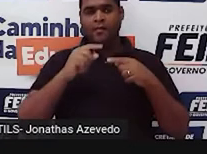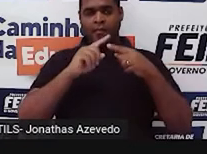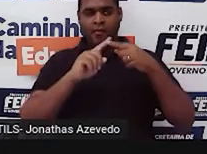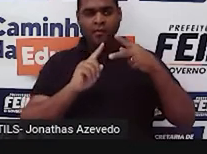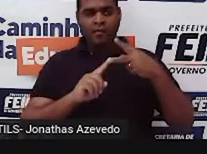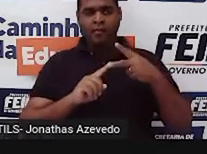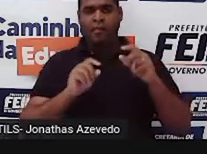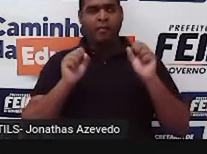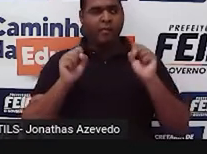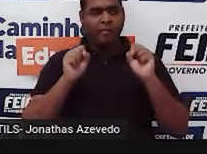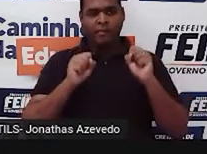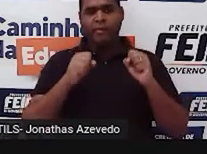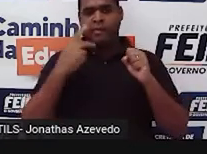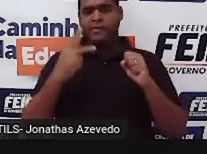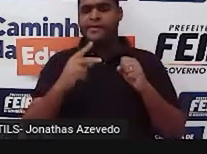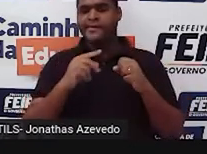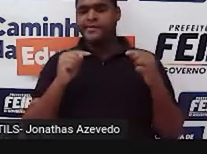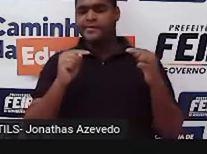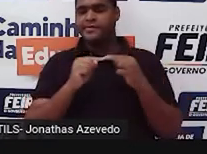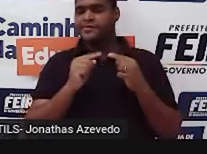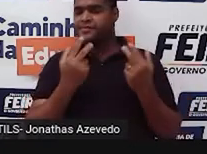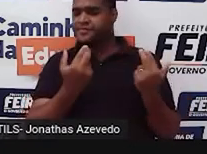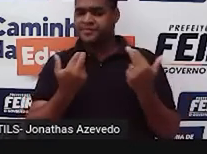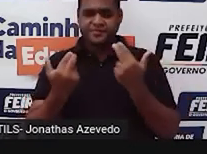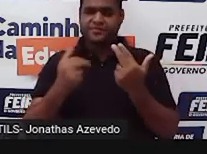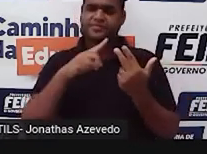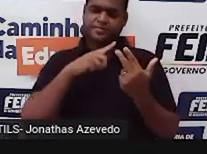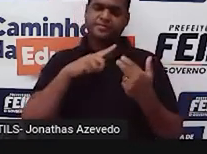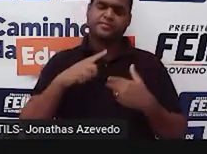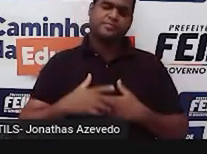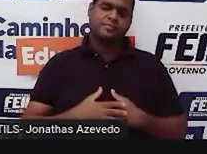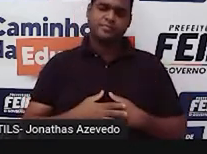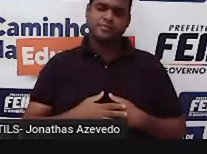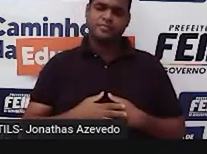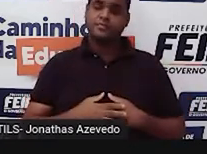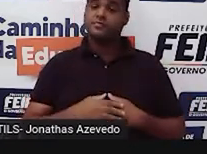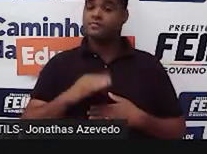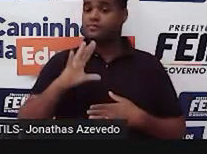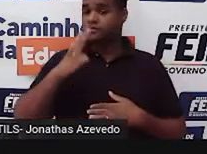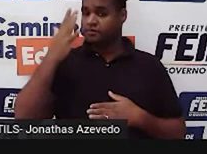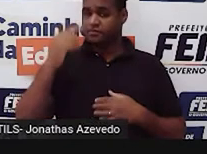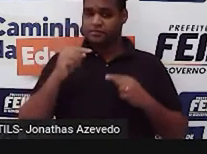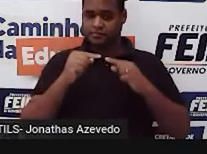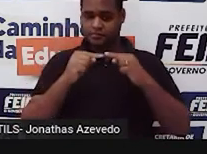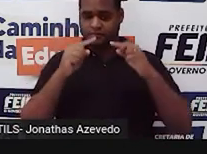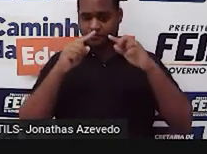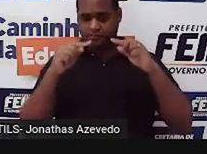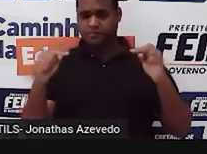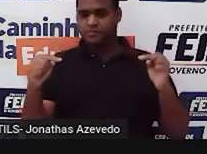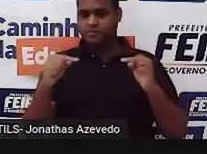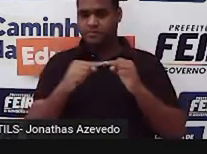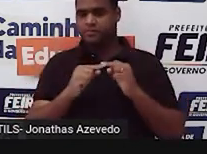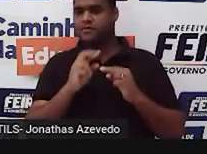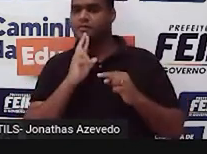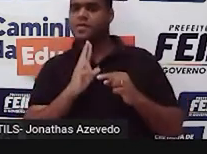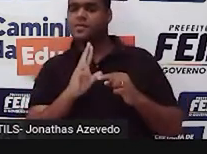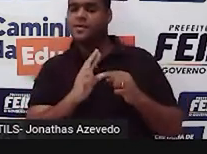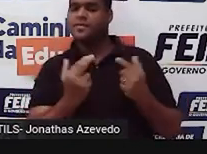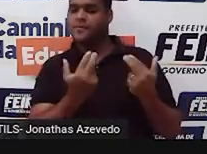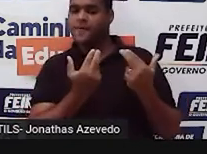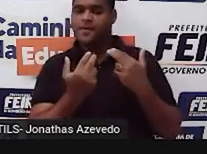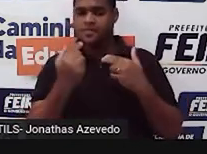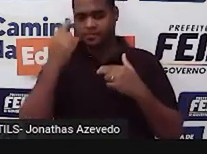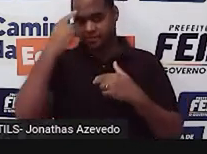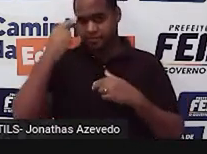medindo a mesma coisa. E isso está acontecendo nesse triângulo. Tem dois lados com